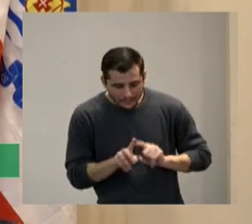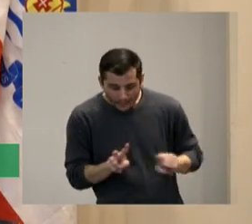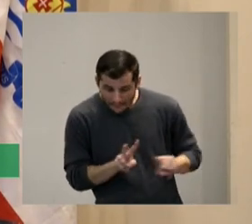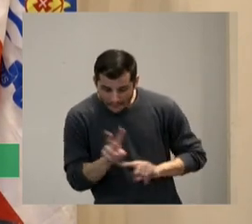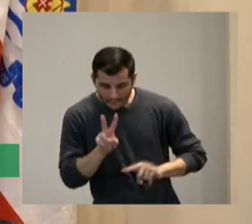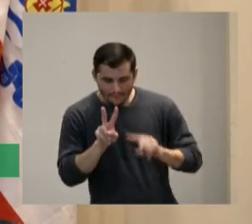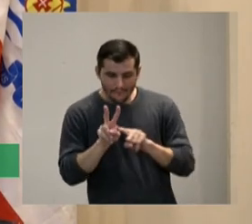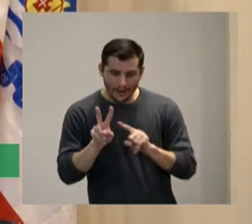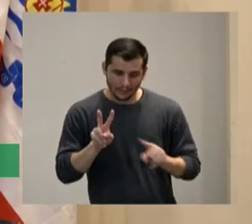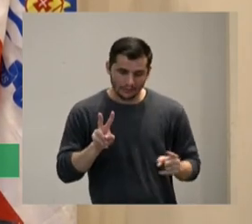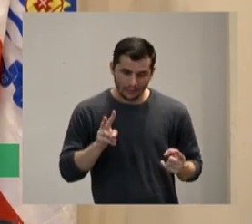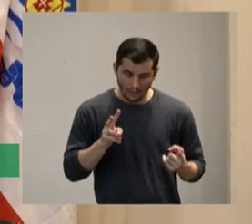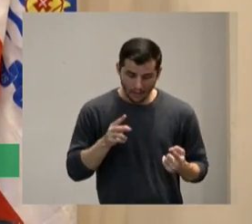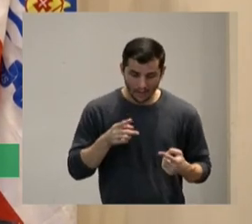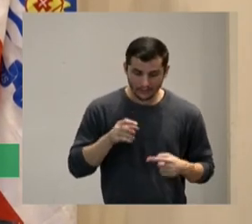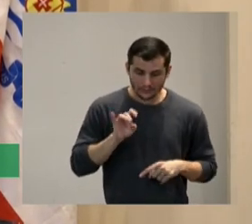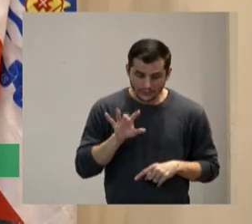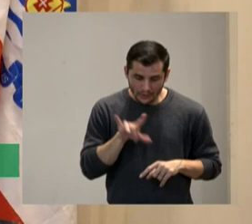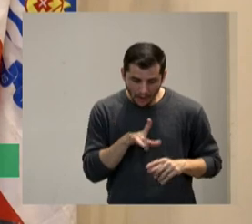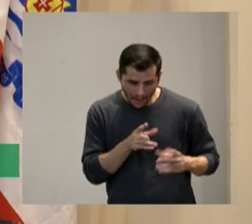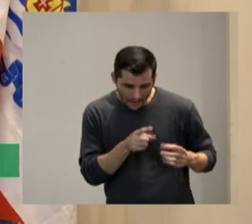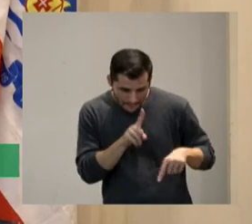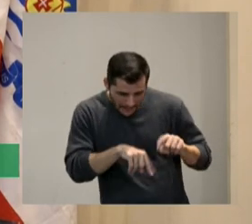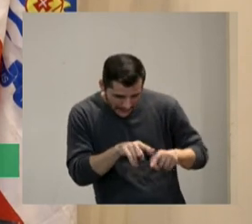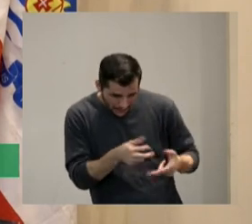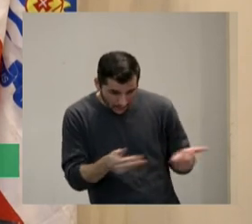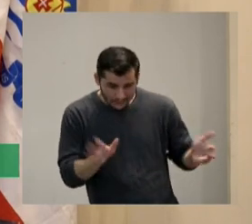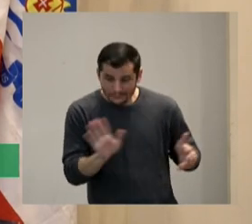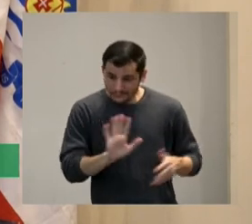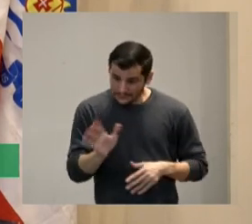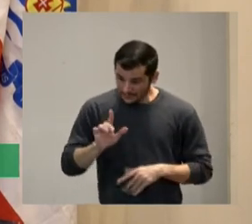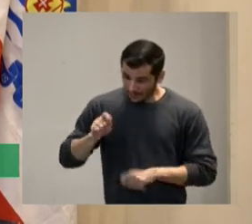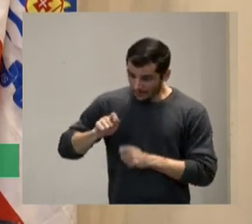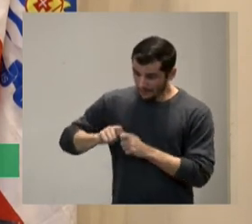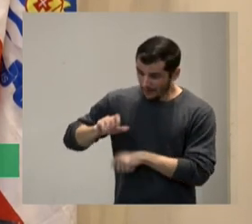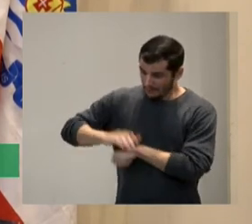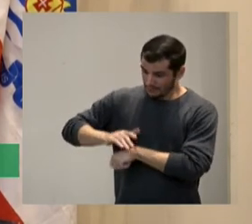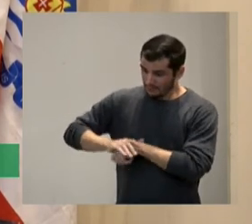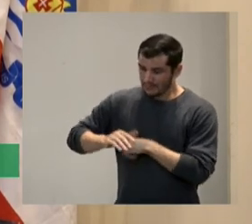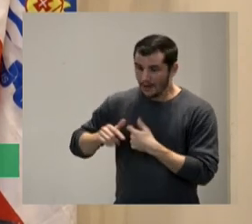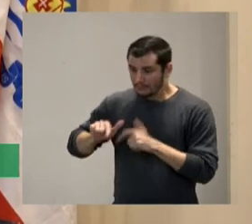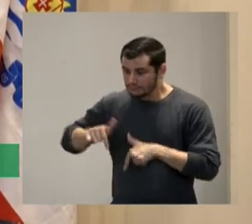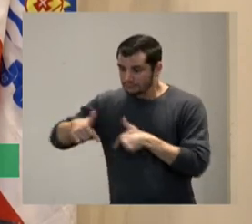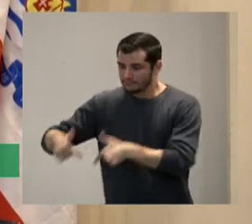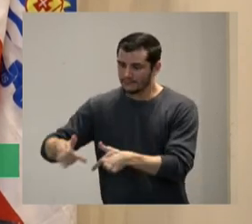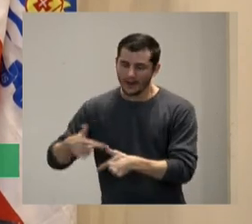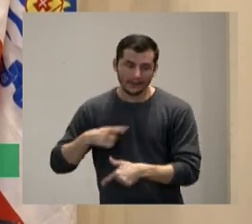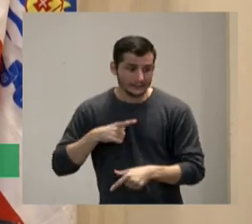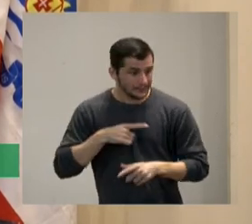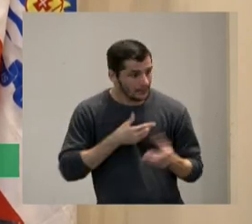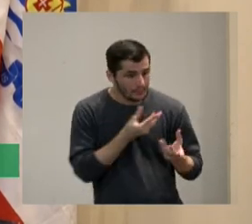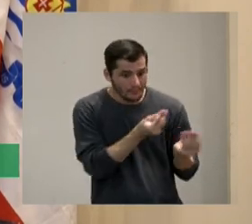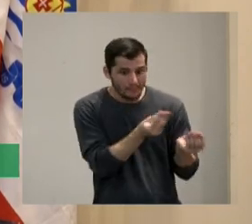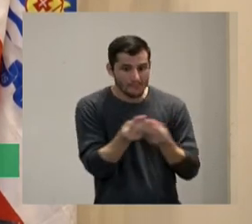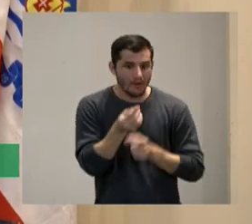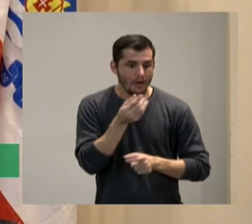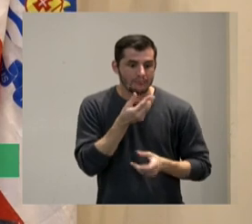sim em cima do que eu faço porque a gente sabe que tem um monte de homem branco hétero de terno e gravata que